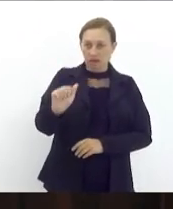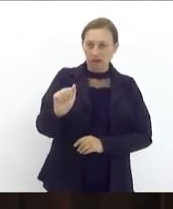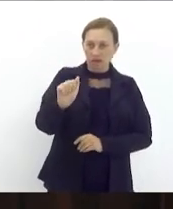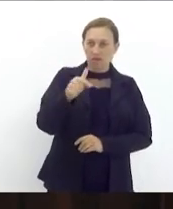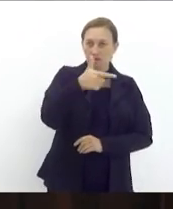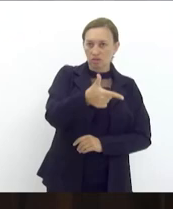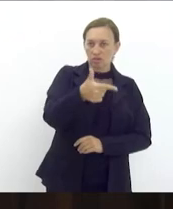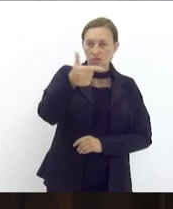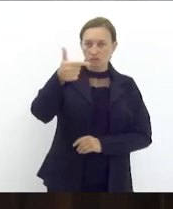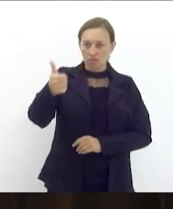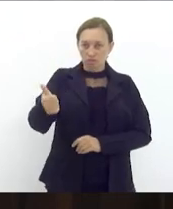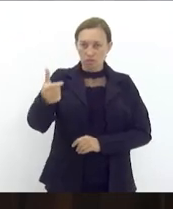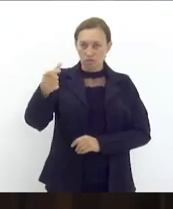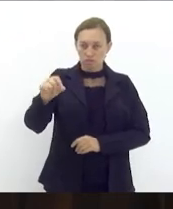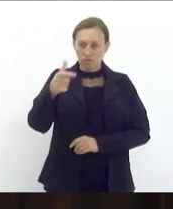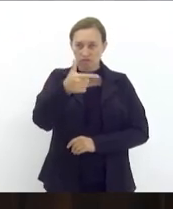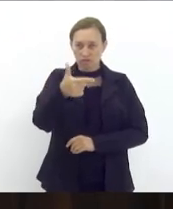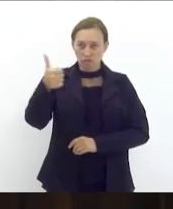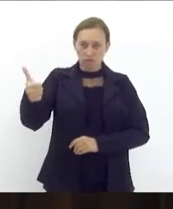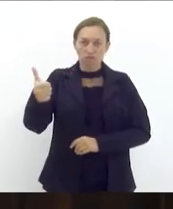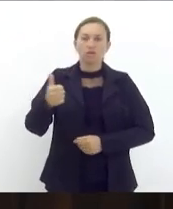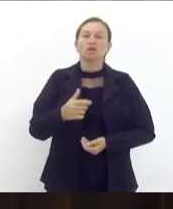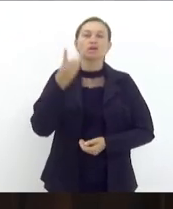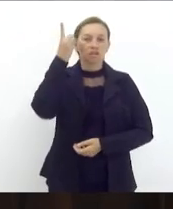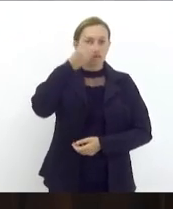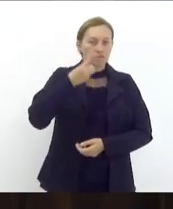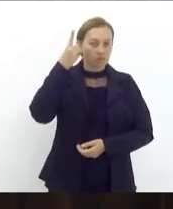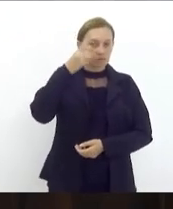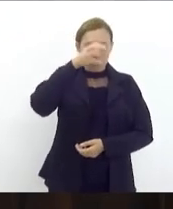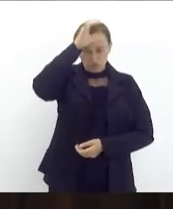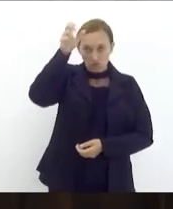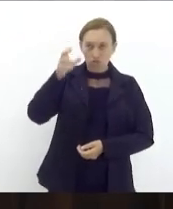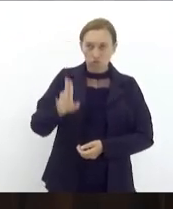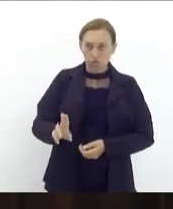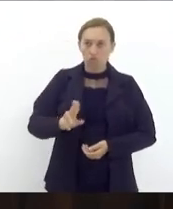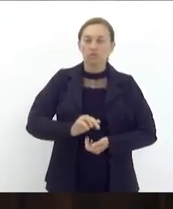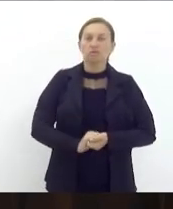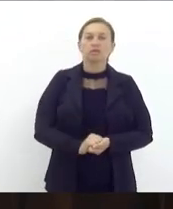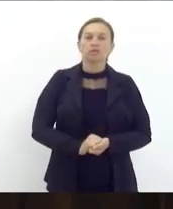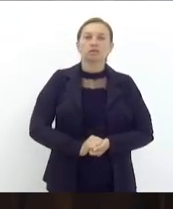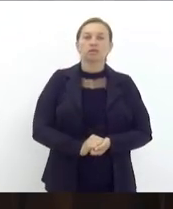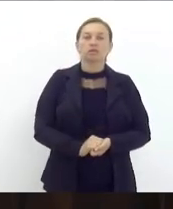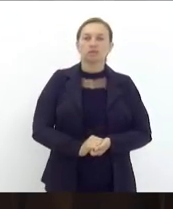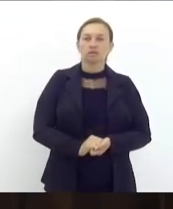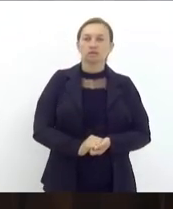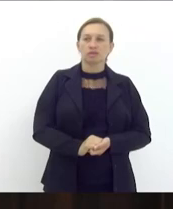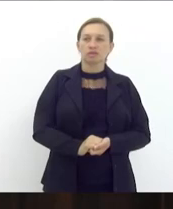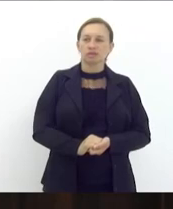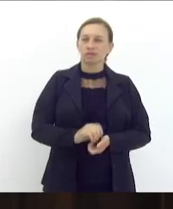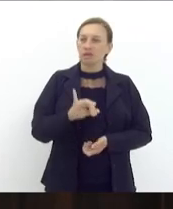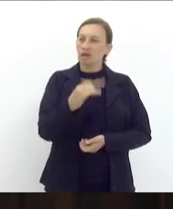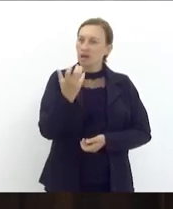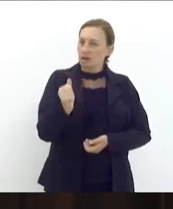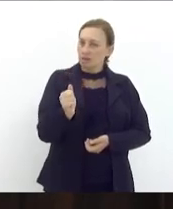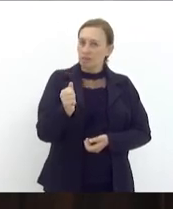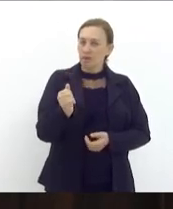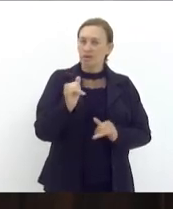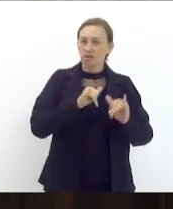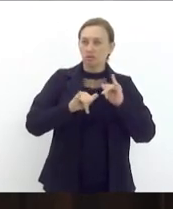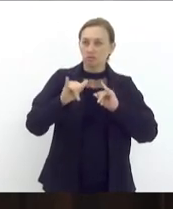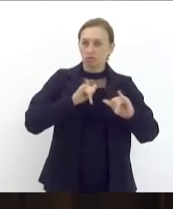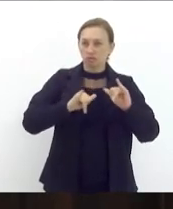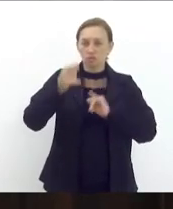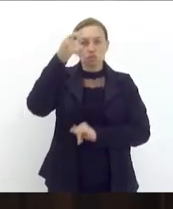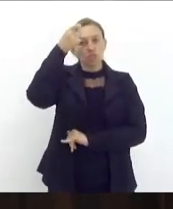de 2021 de autoria da deputada Tia Ju que dispõe sobre a campanha informativa de